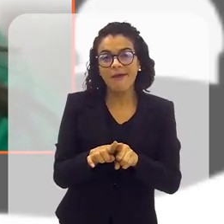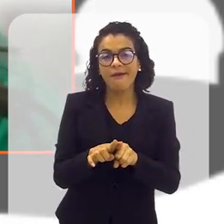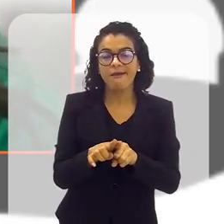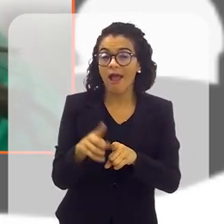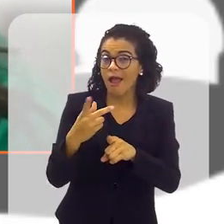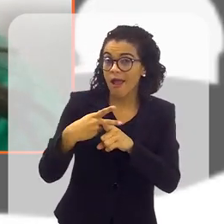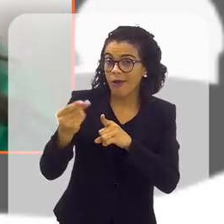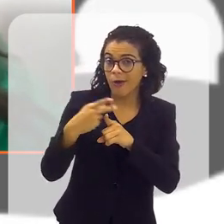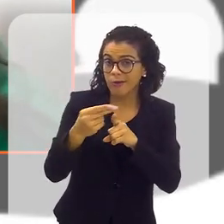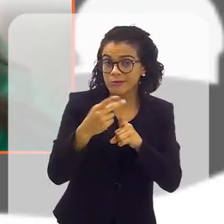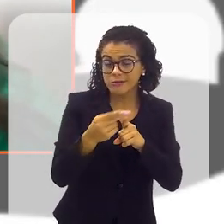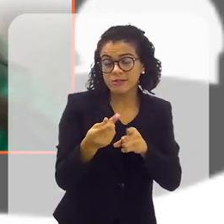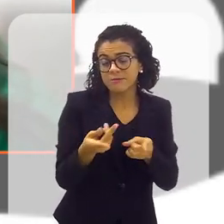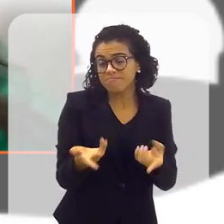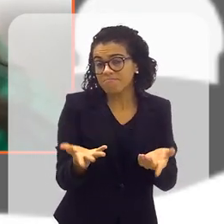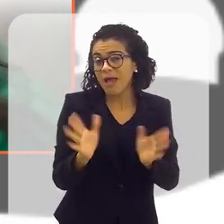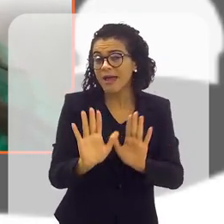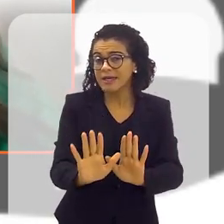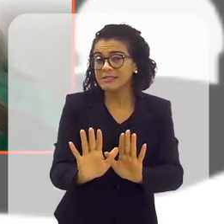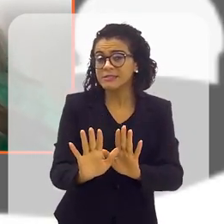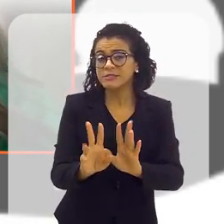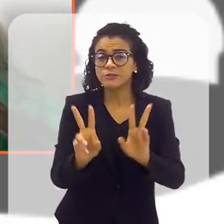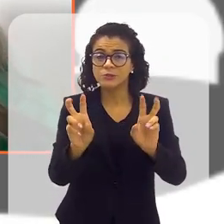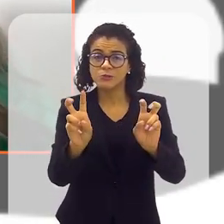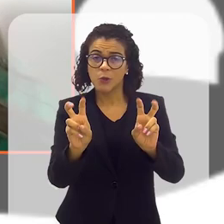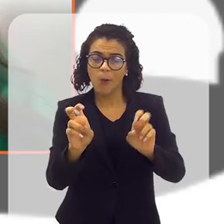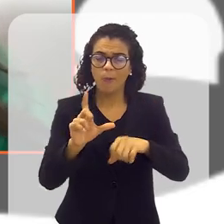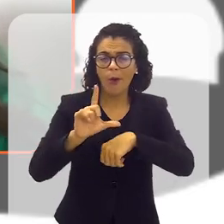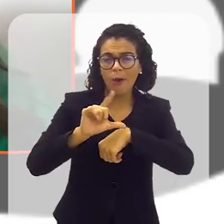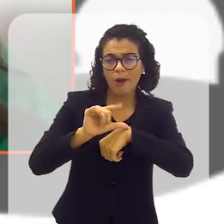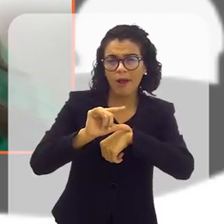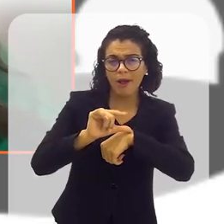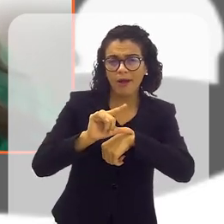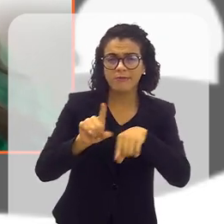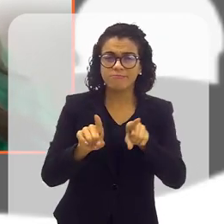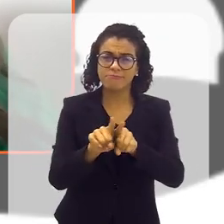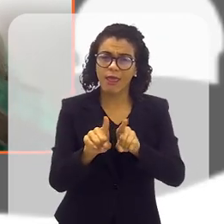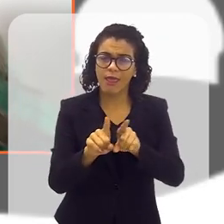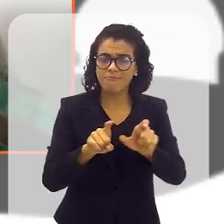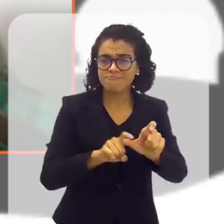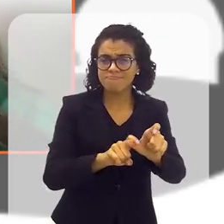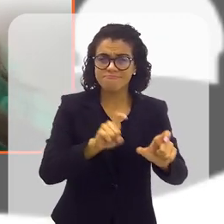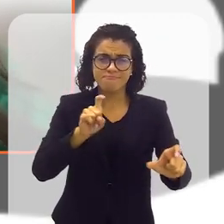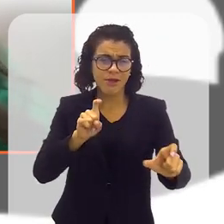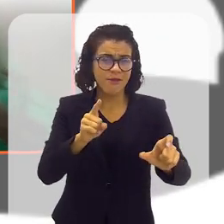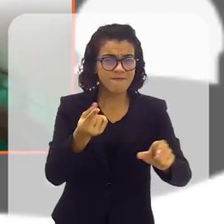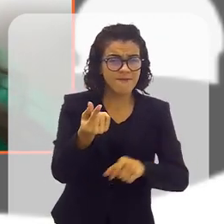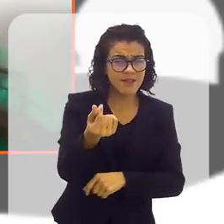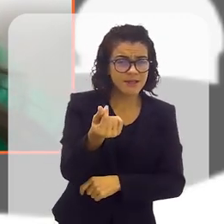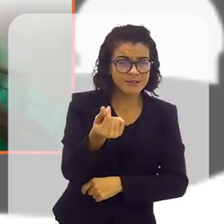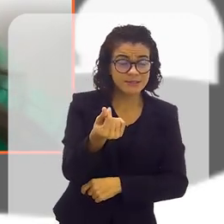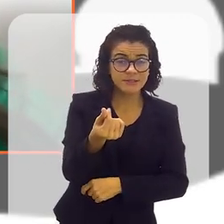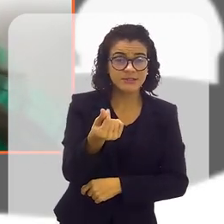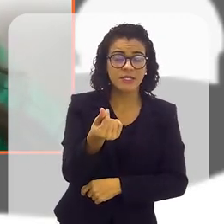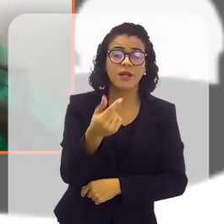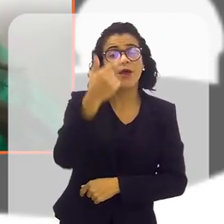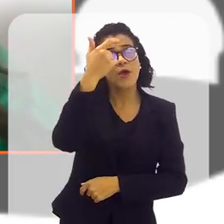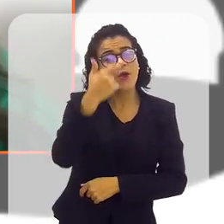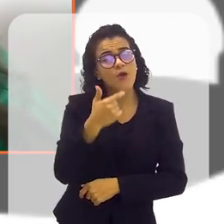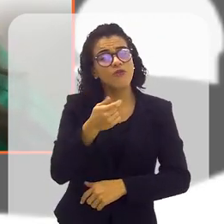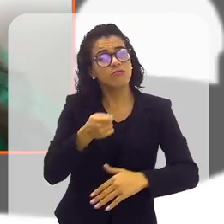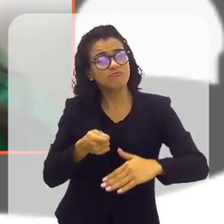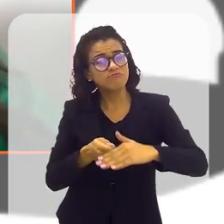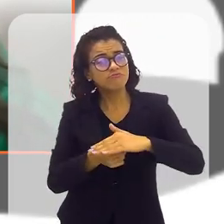E aí, por uma questão também de ter os meus horários, de ter a minha independência financeira, eu fui